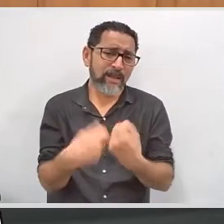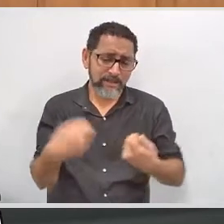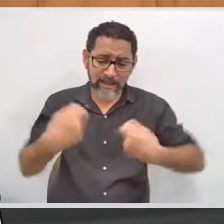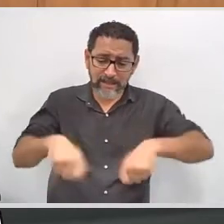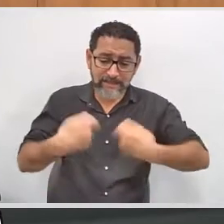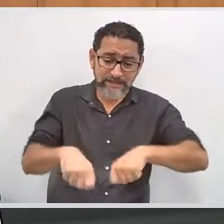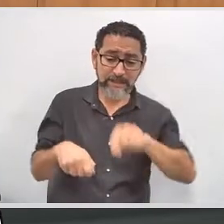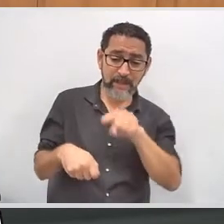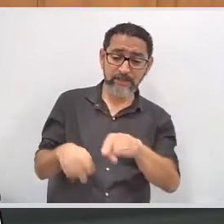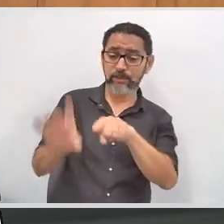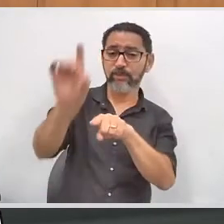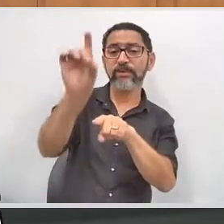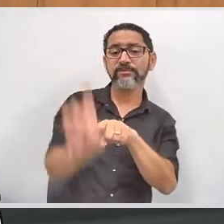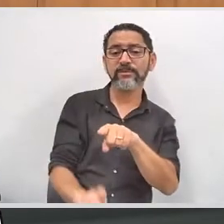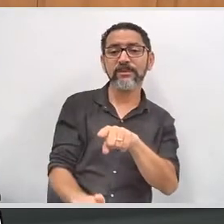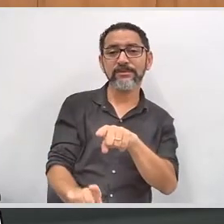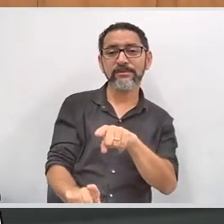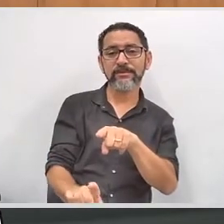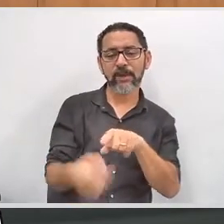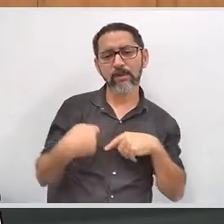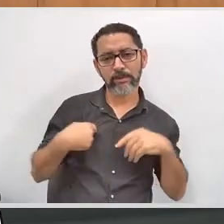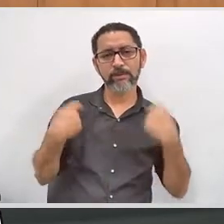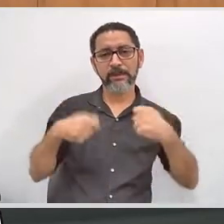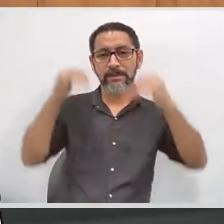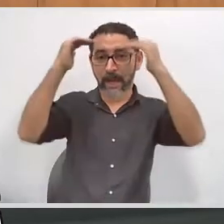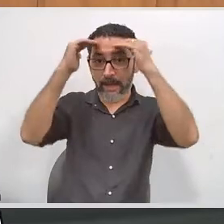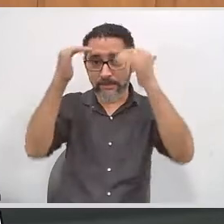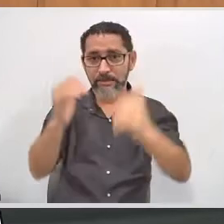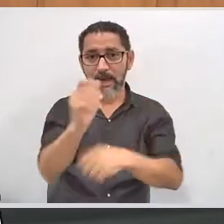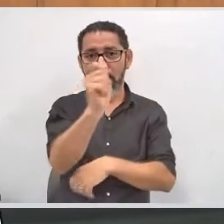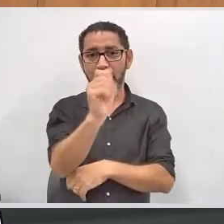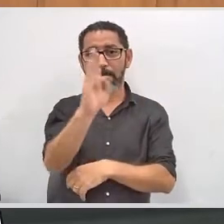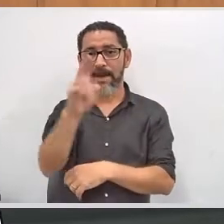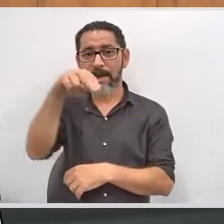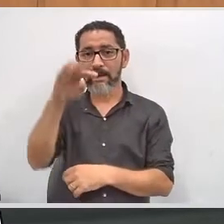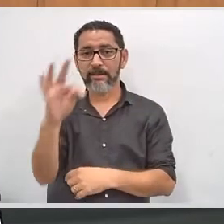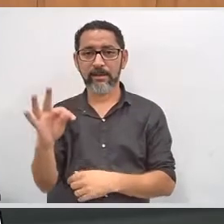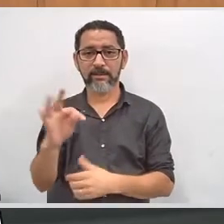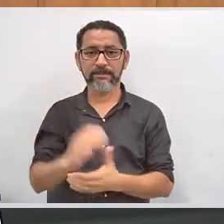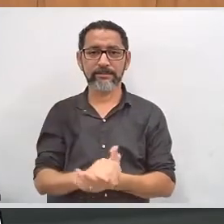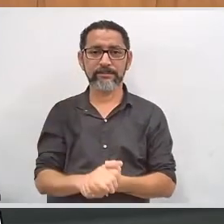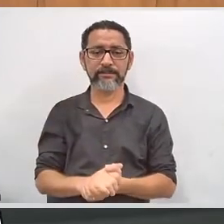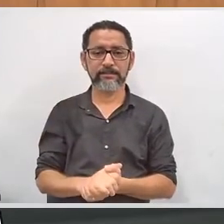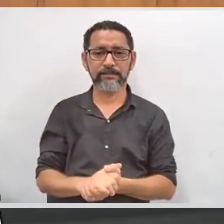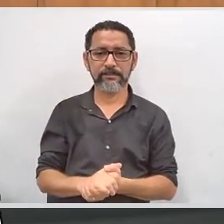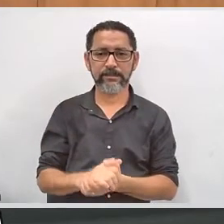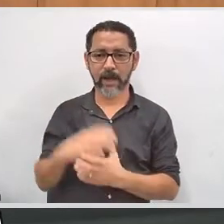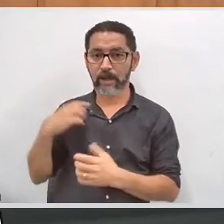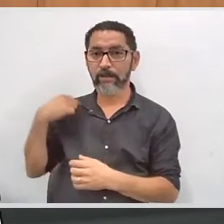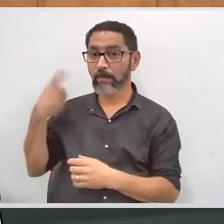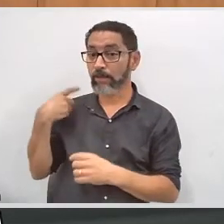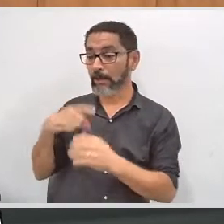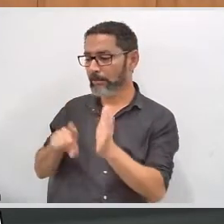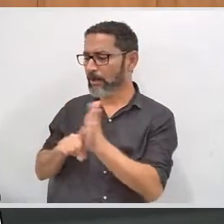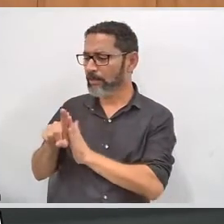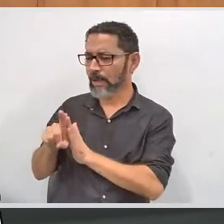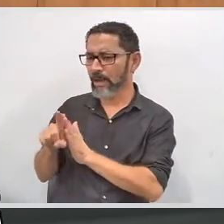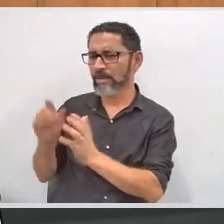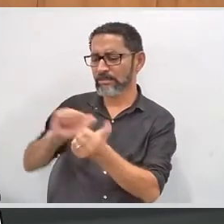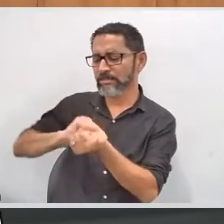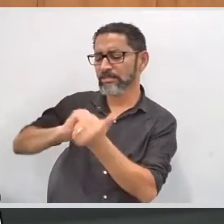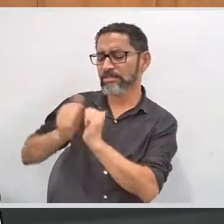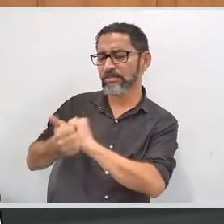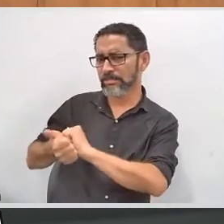com deficiência. Então, procuramos atender sempre a BNT. Quando o senhor fala que adequação dos imóveis,